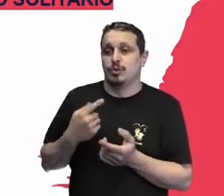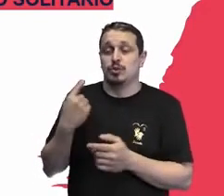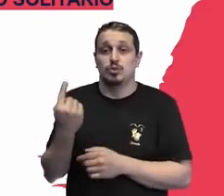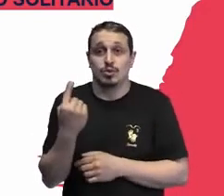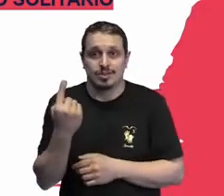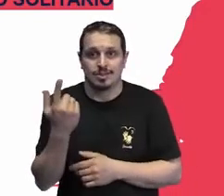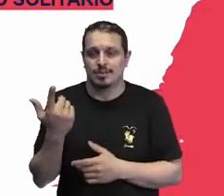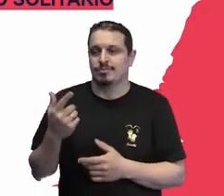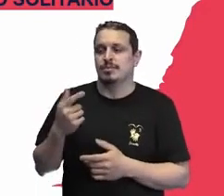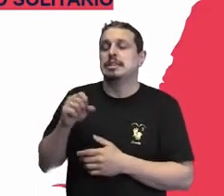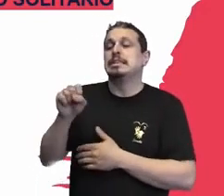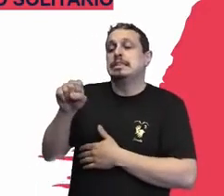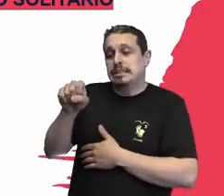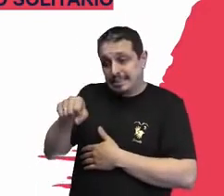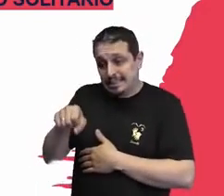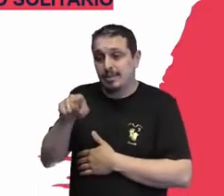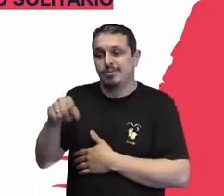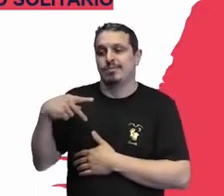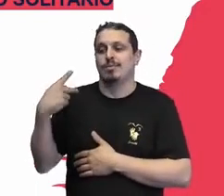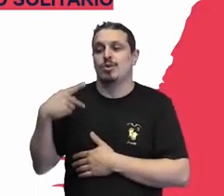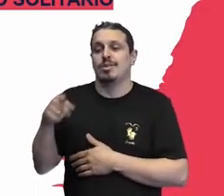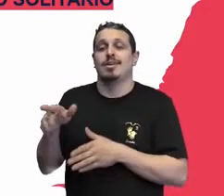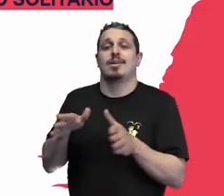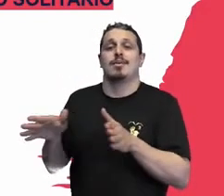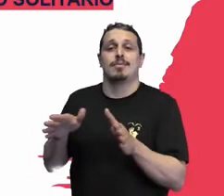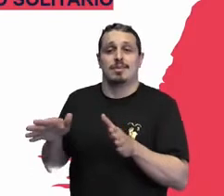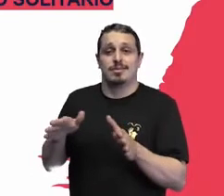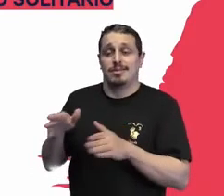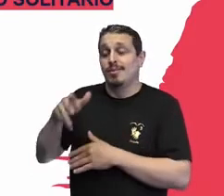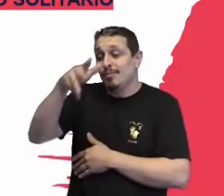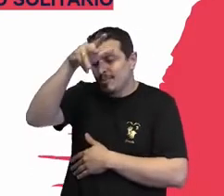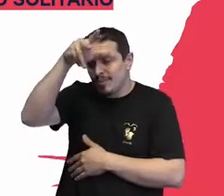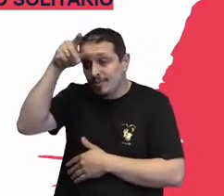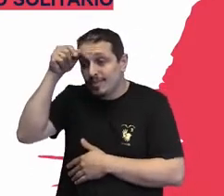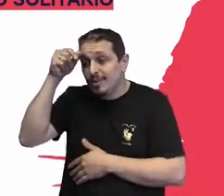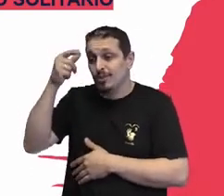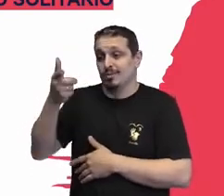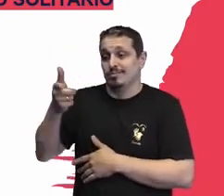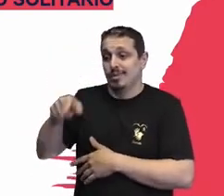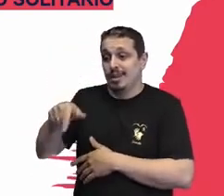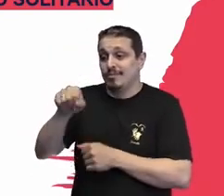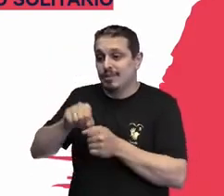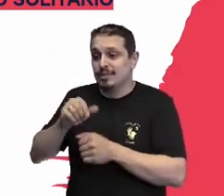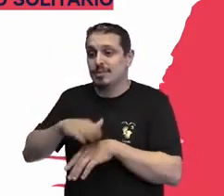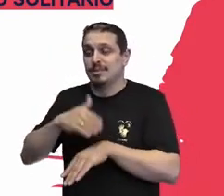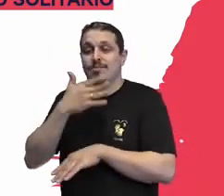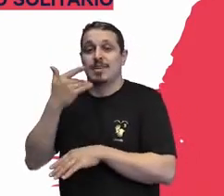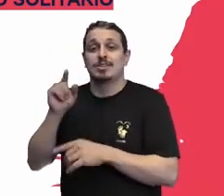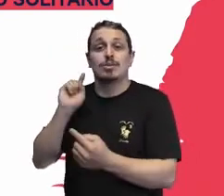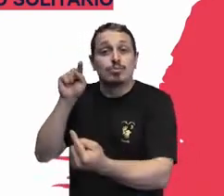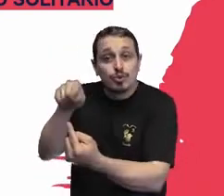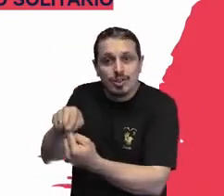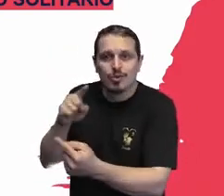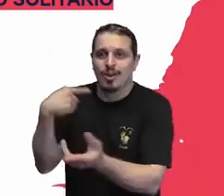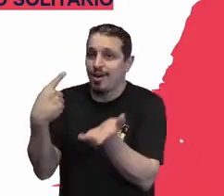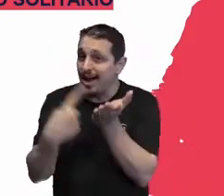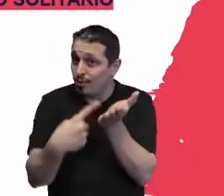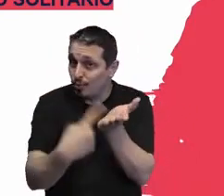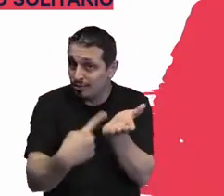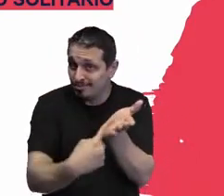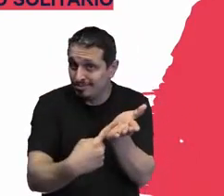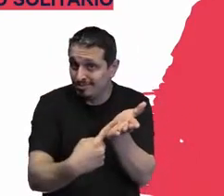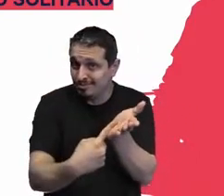pública e acessível ao maior número possível de pessoas. Esse é o nosso compromisso. No entanto,